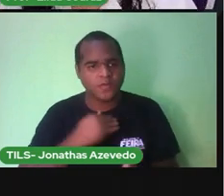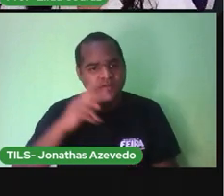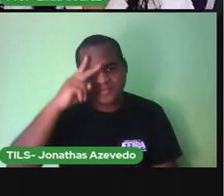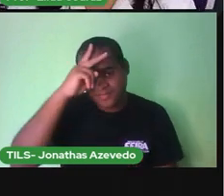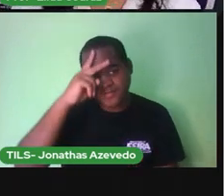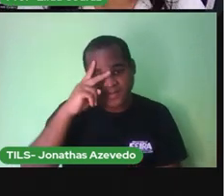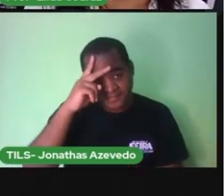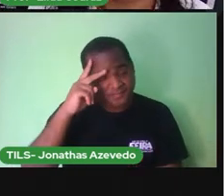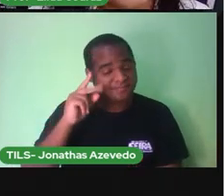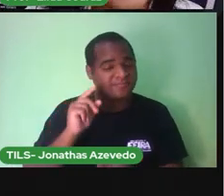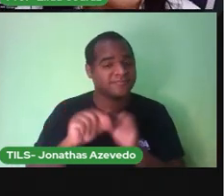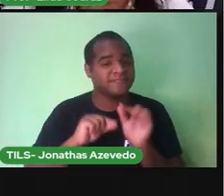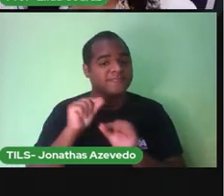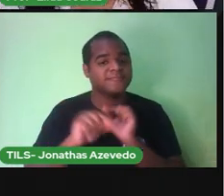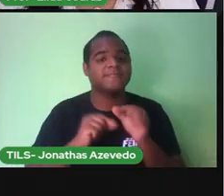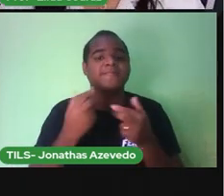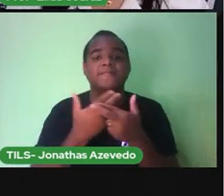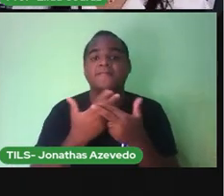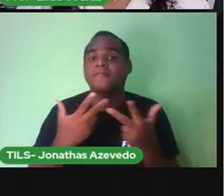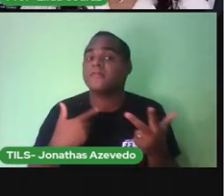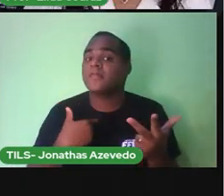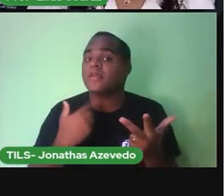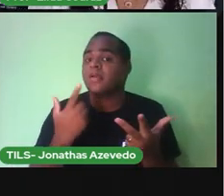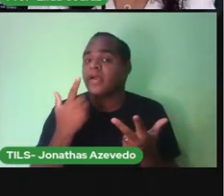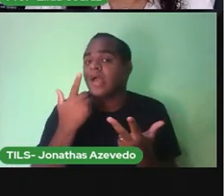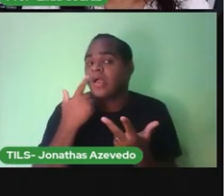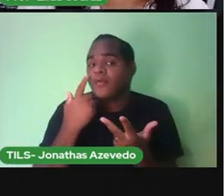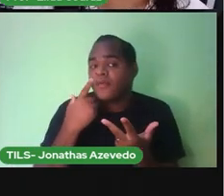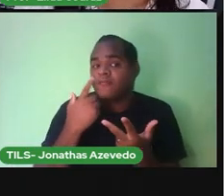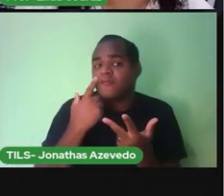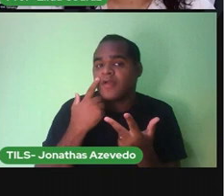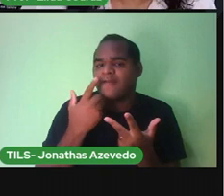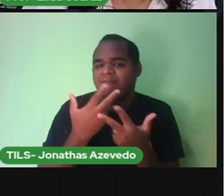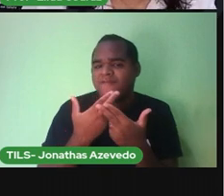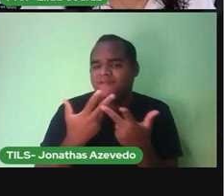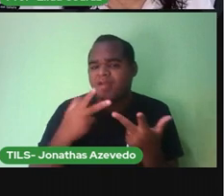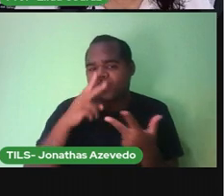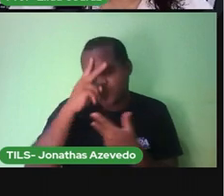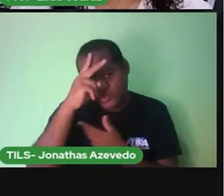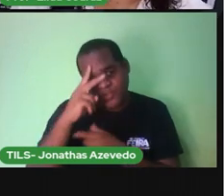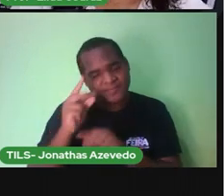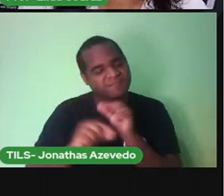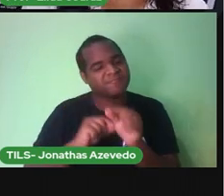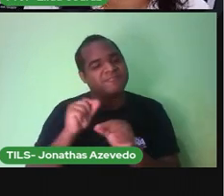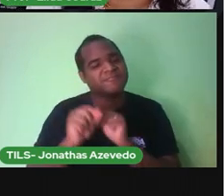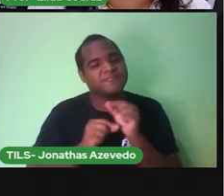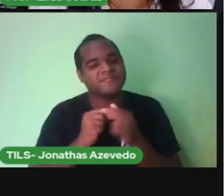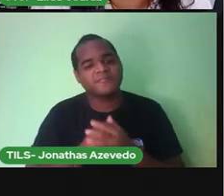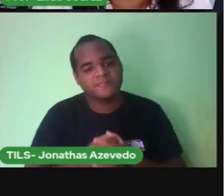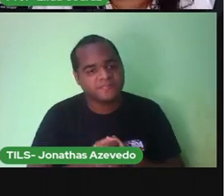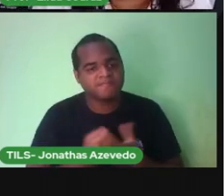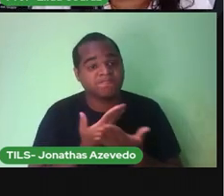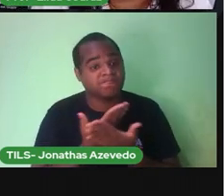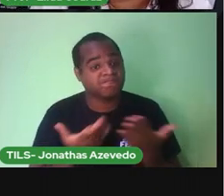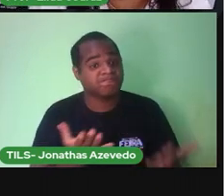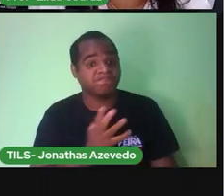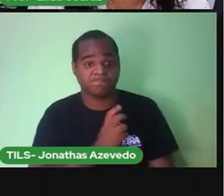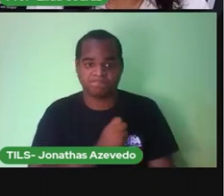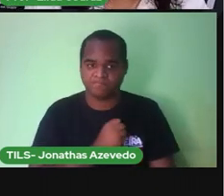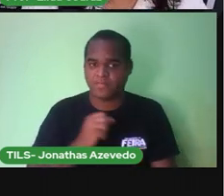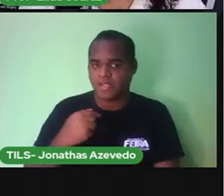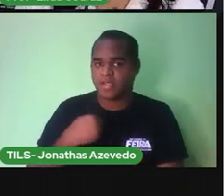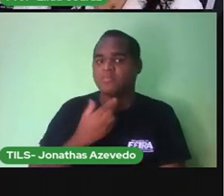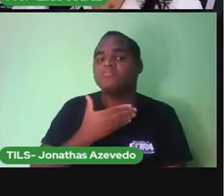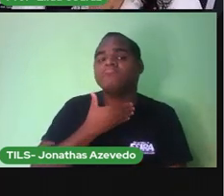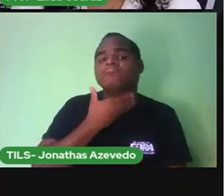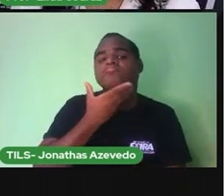Olha só as nossas figurinhas da história E aí meus amores Eu sou Benedita